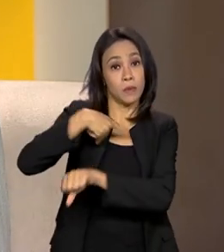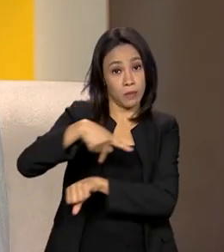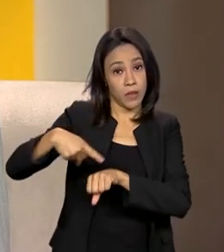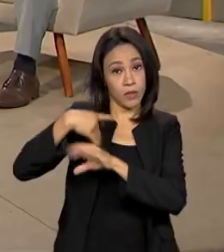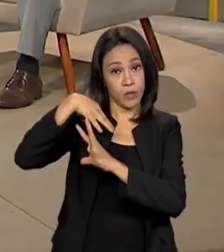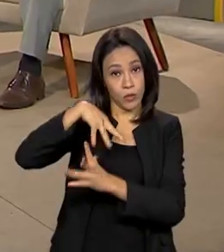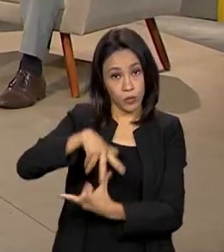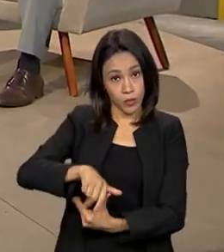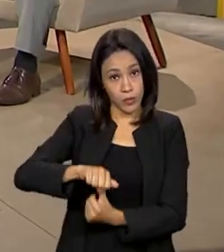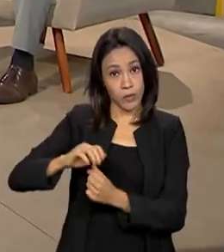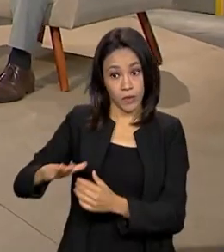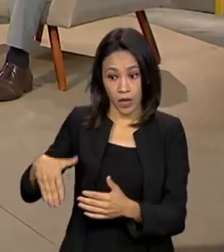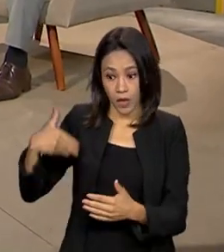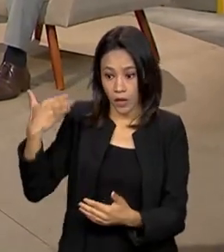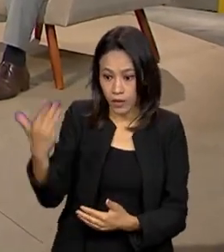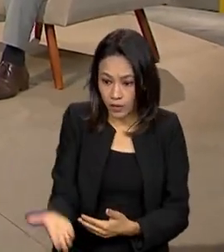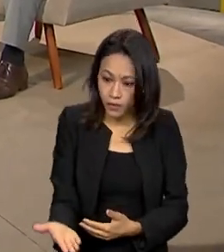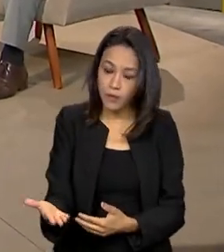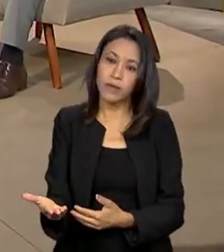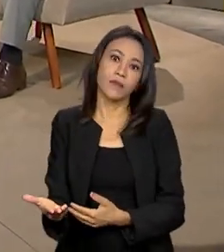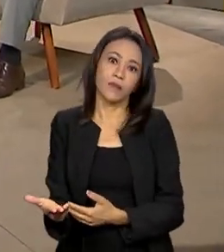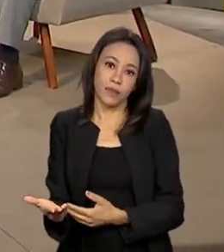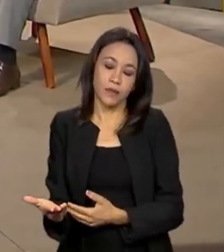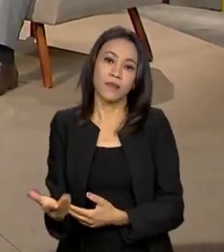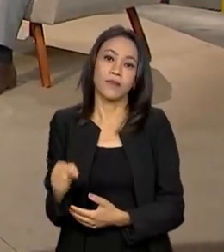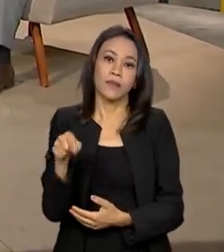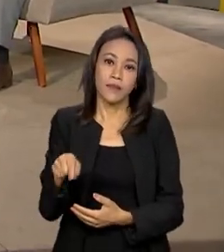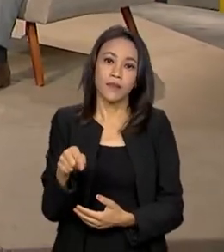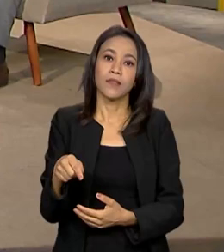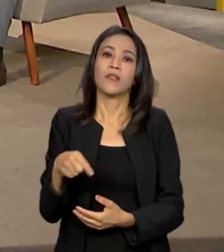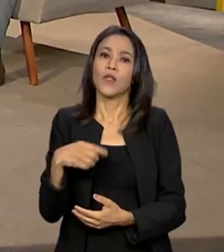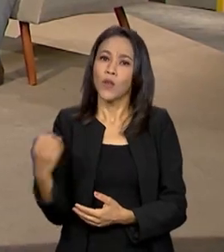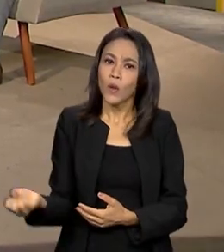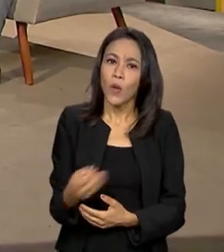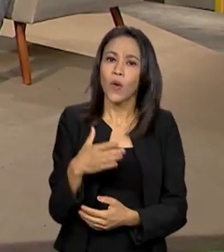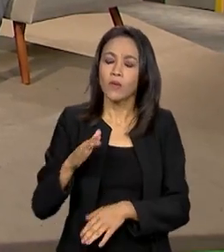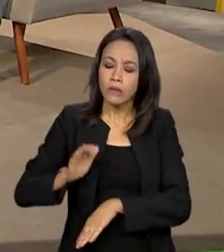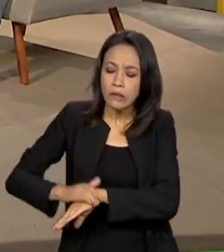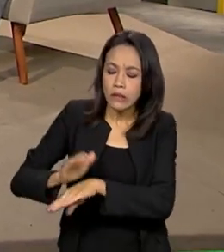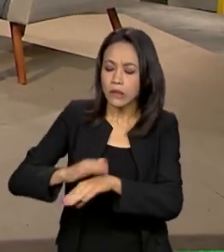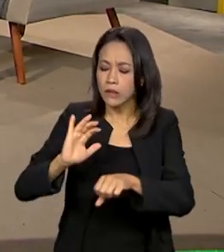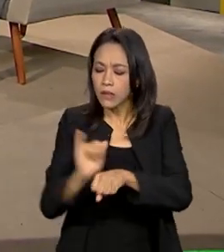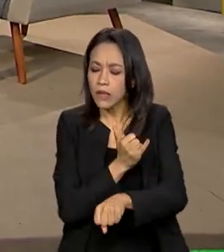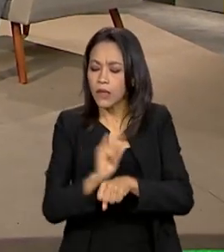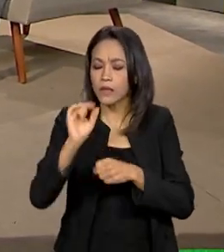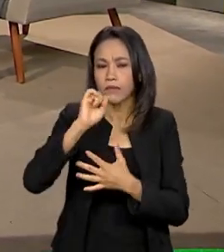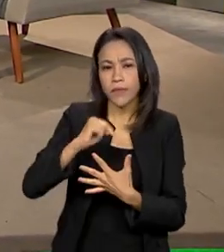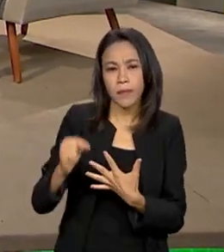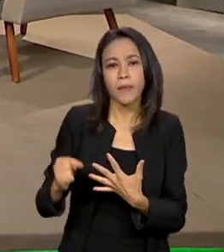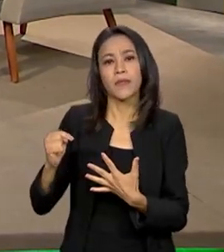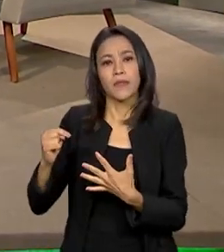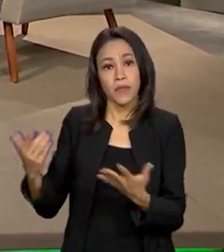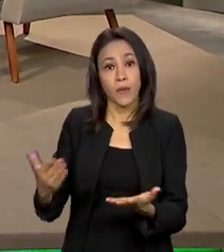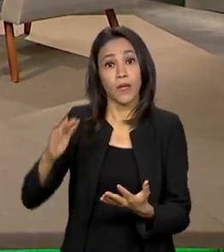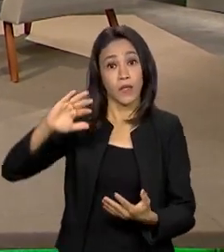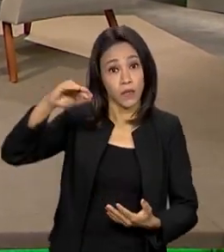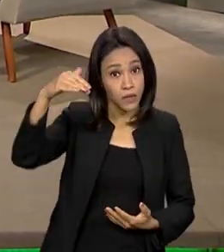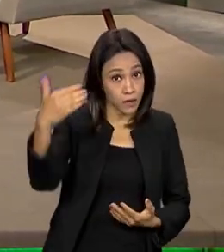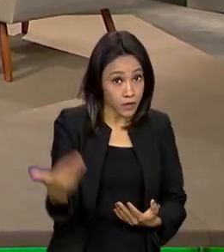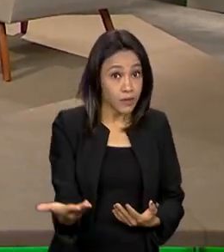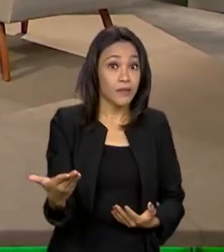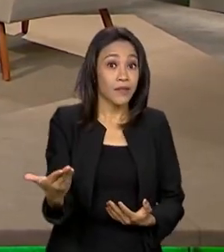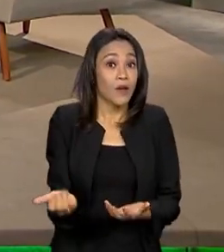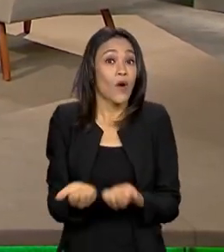leitura, já tem a concretude de novas iniciativas sendo levadas a cabo, a gente tem naturalmente, então, uma